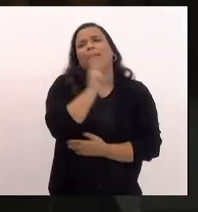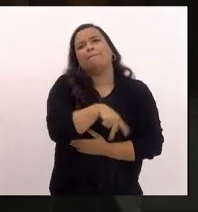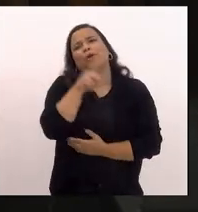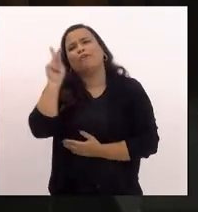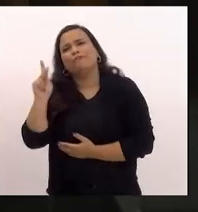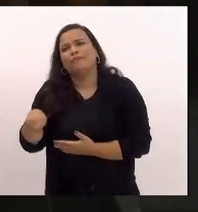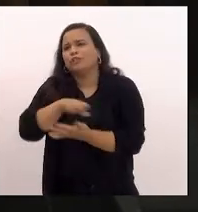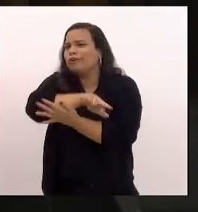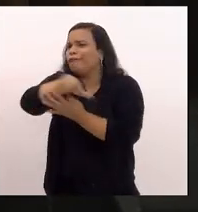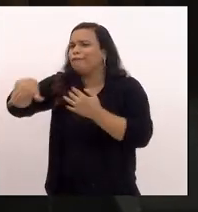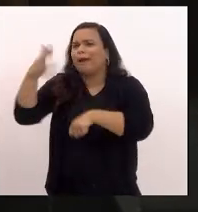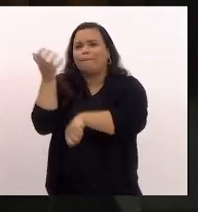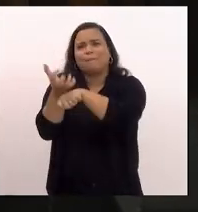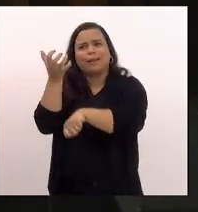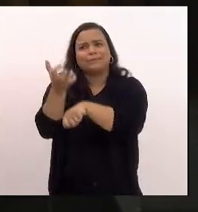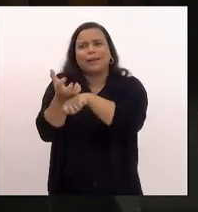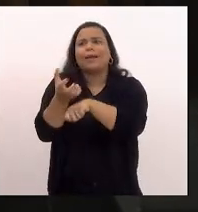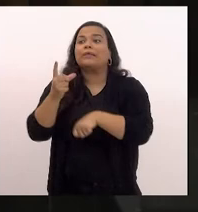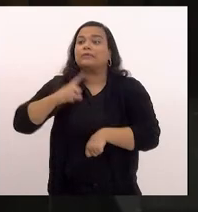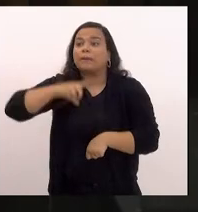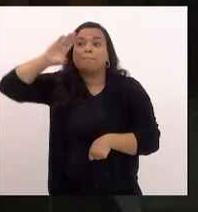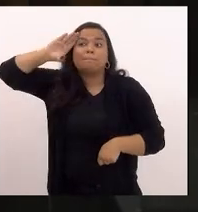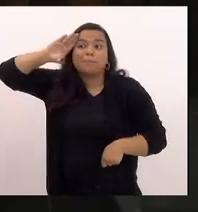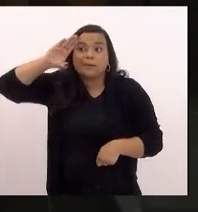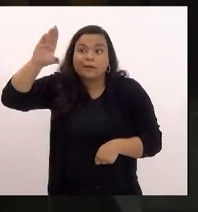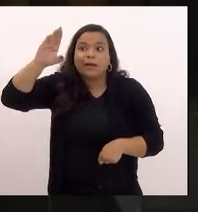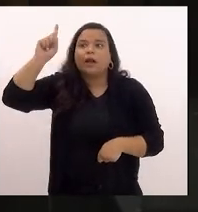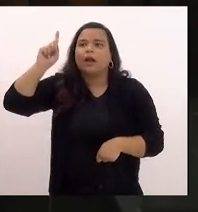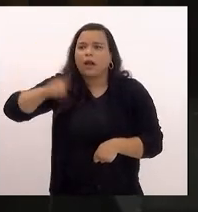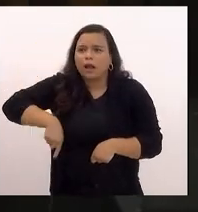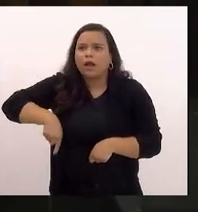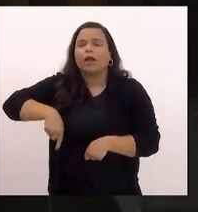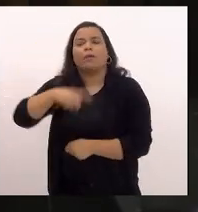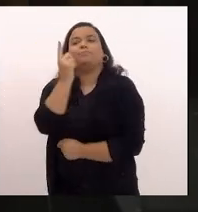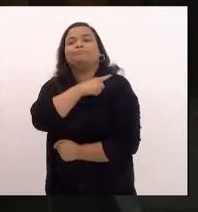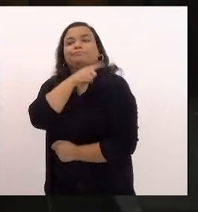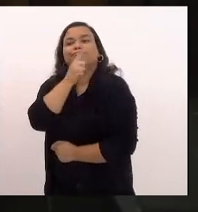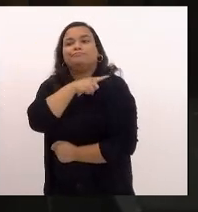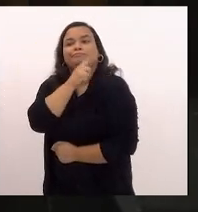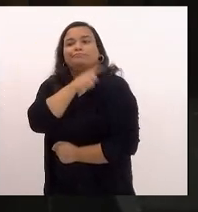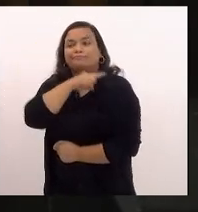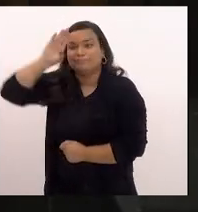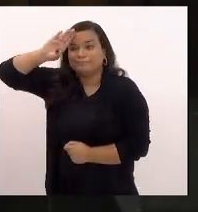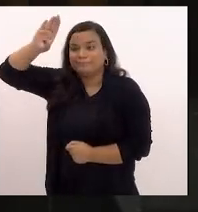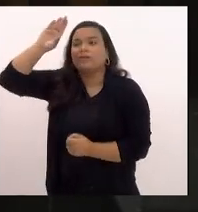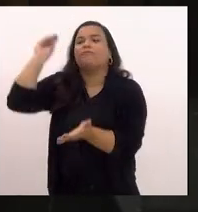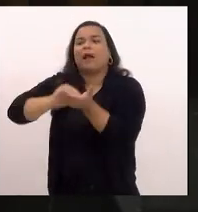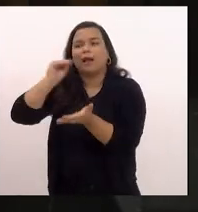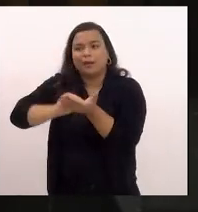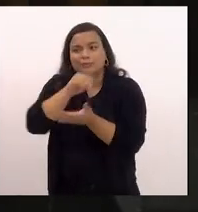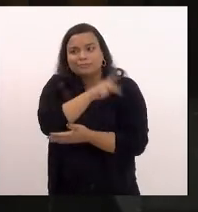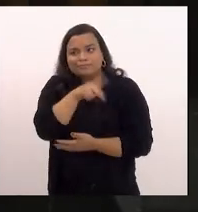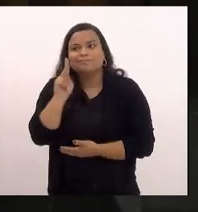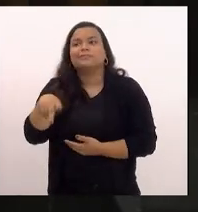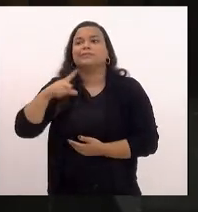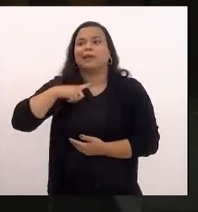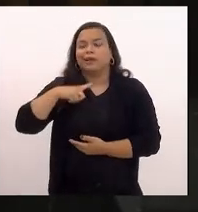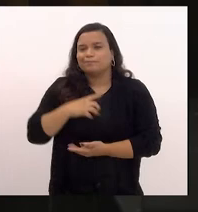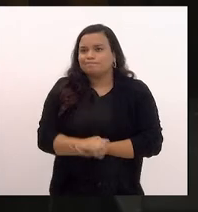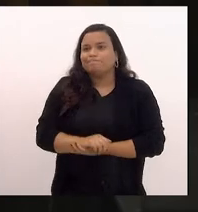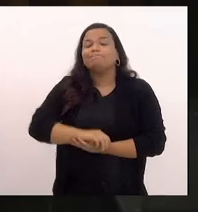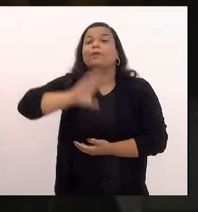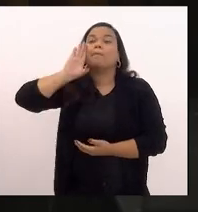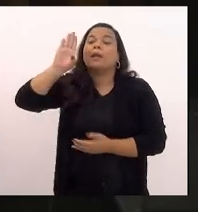diversas disciplinas especialmente no primeiro ano do ensino médio além disso eu tenho